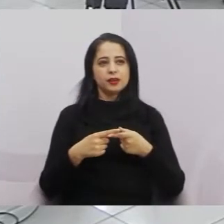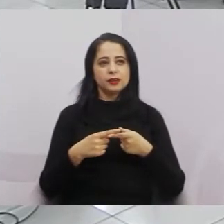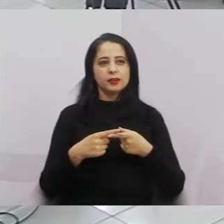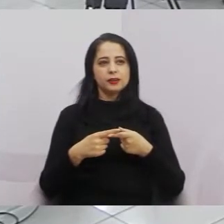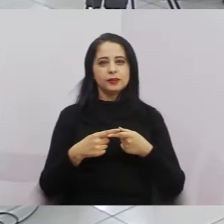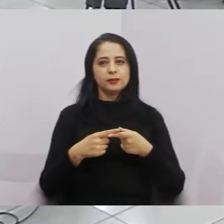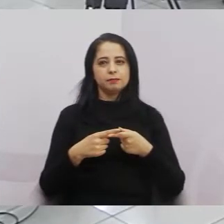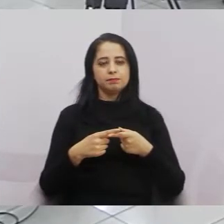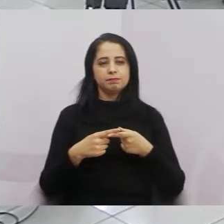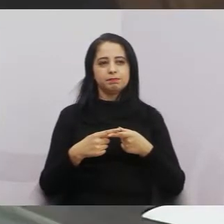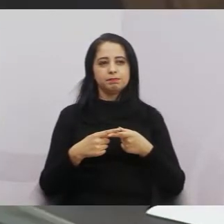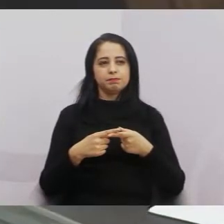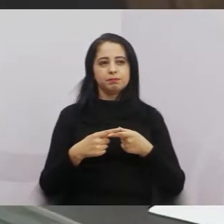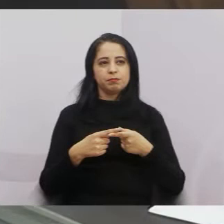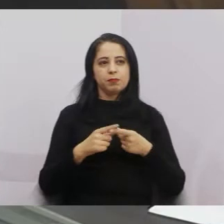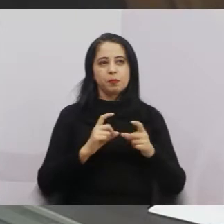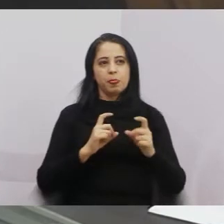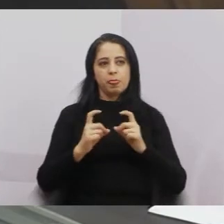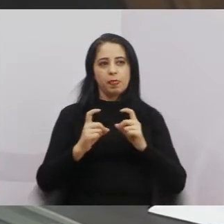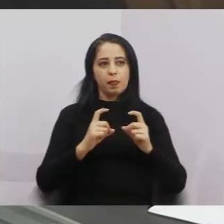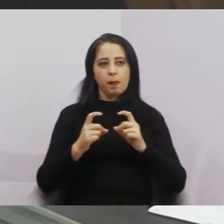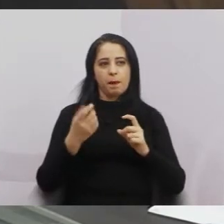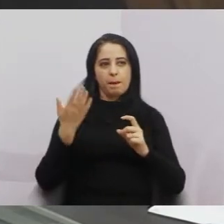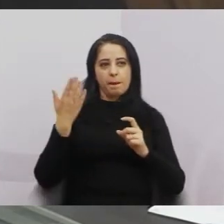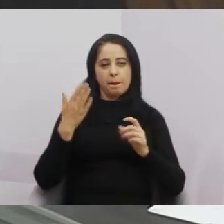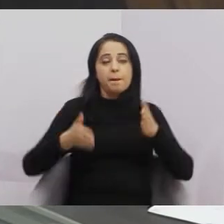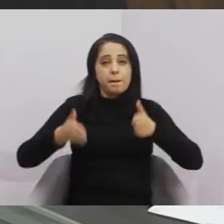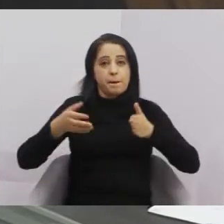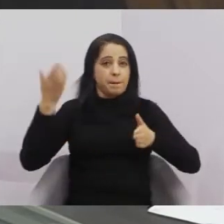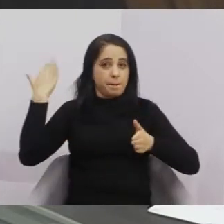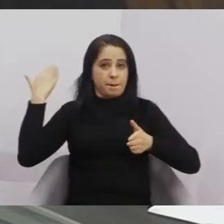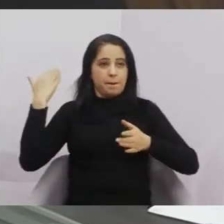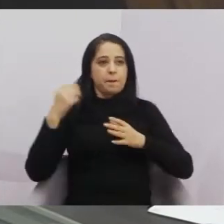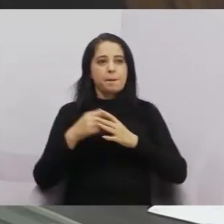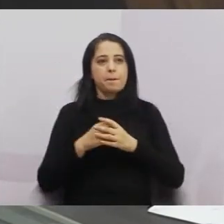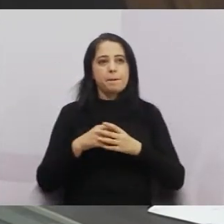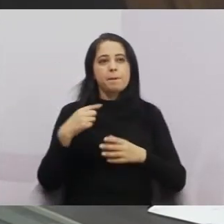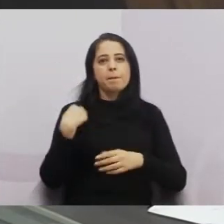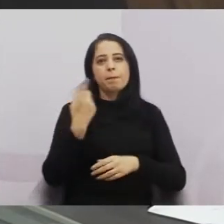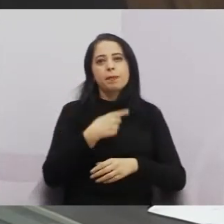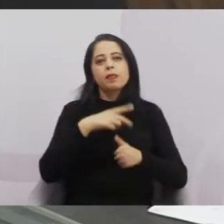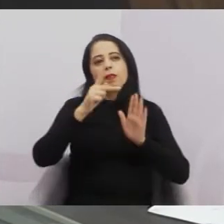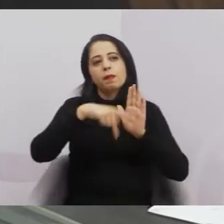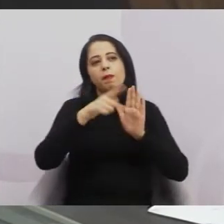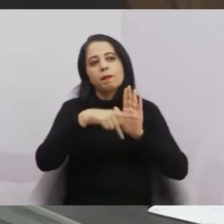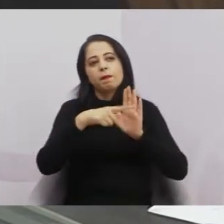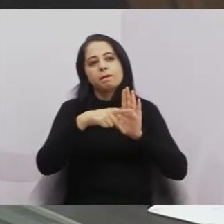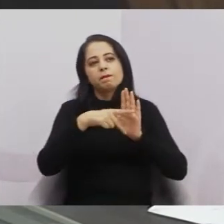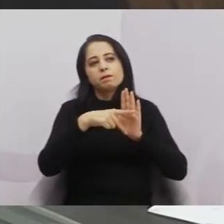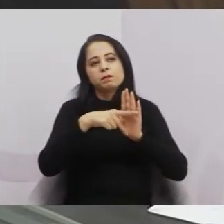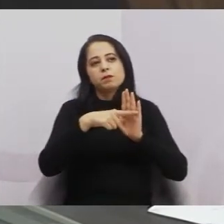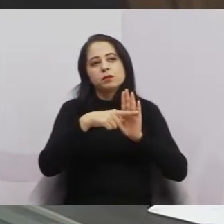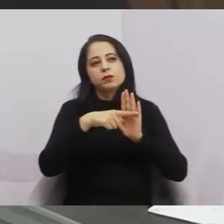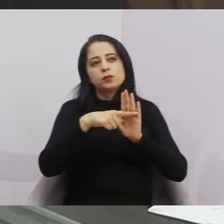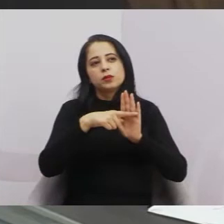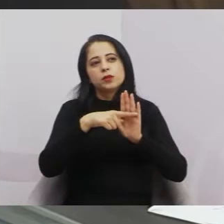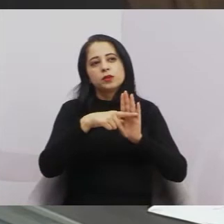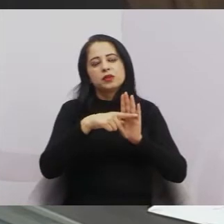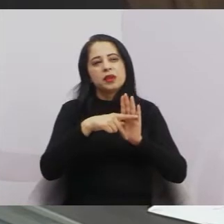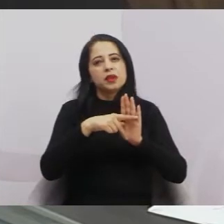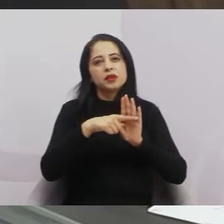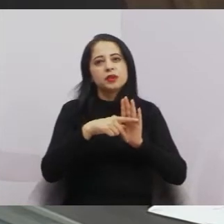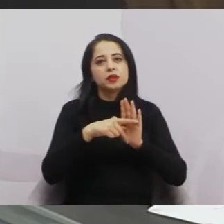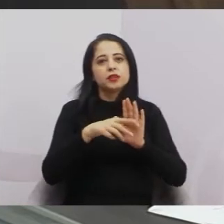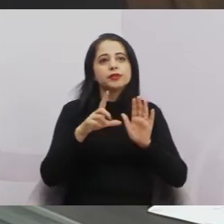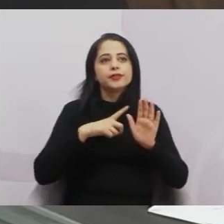legislatura, quando nós fizemos um projeto para determinar o horário da sessão, eu lembro que, na época, tiveram umas 5